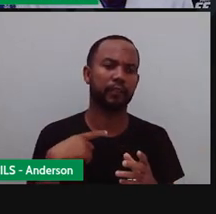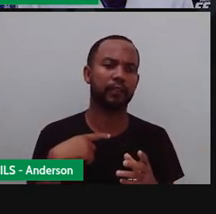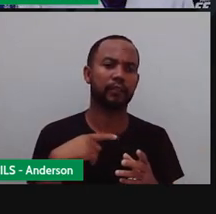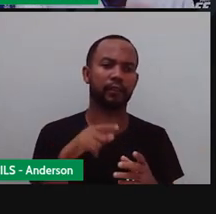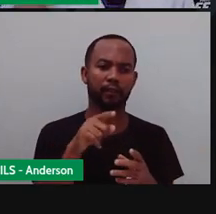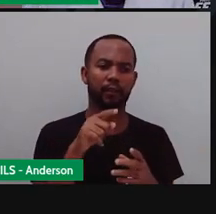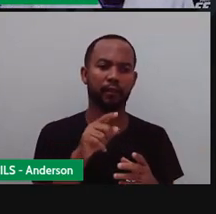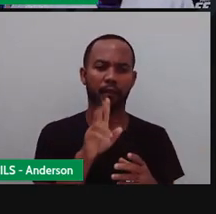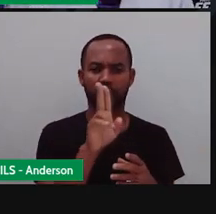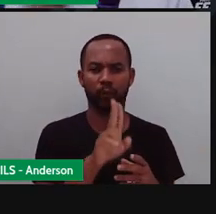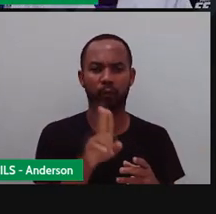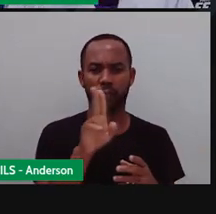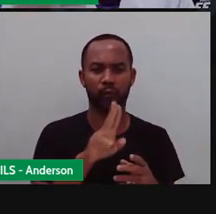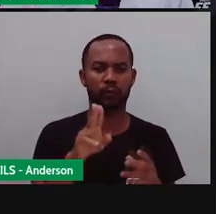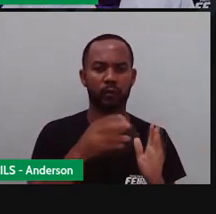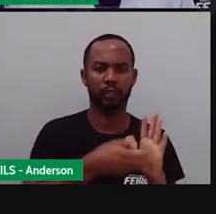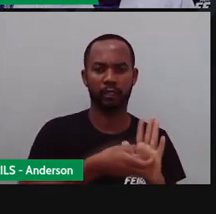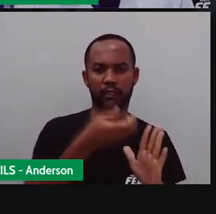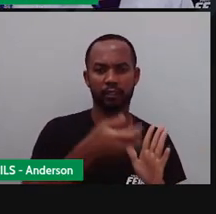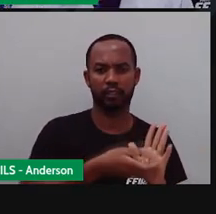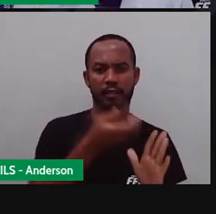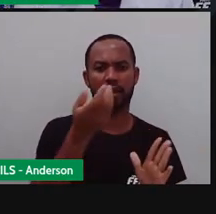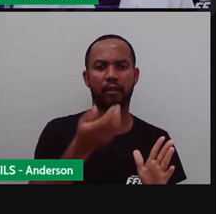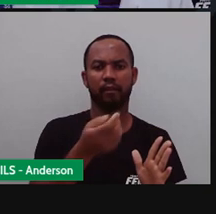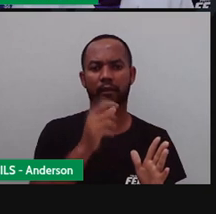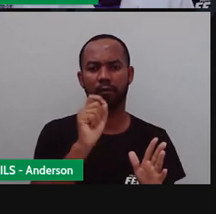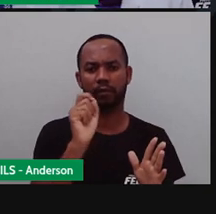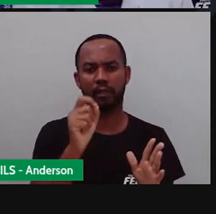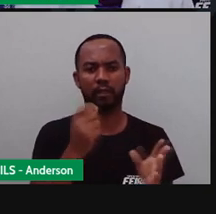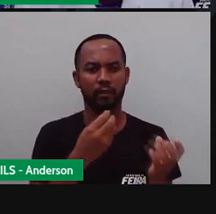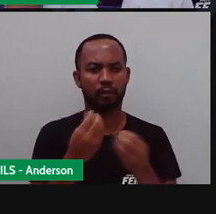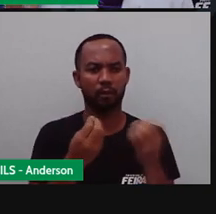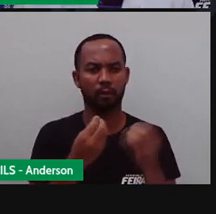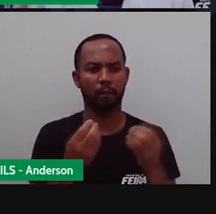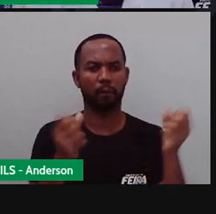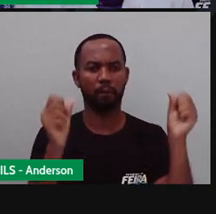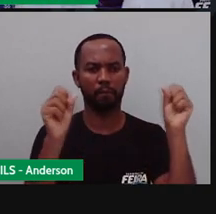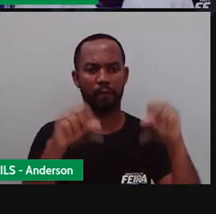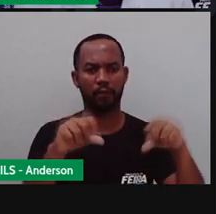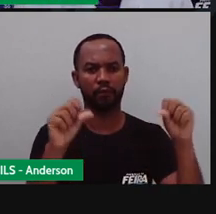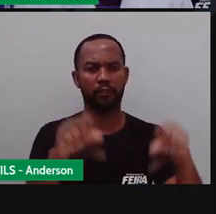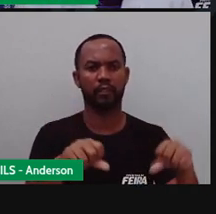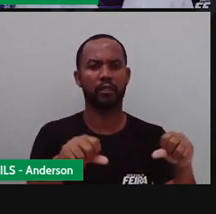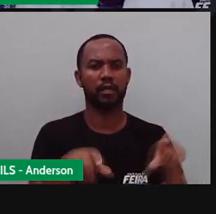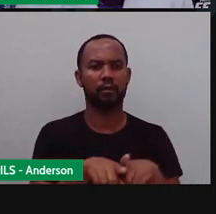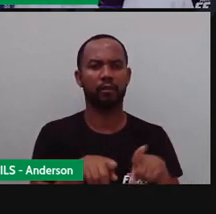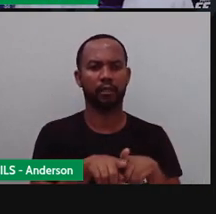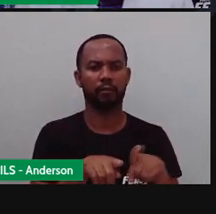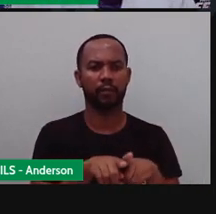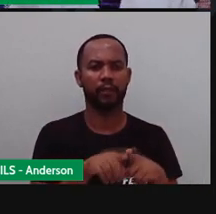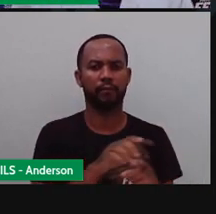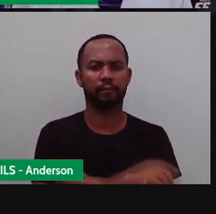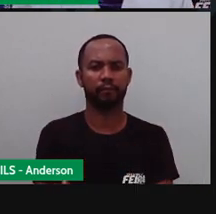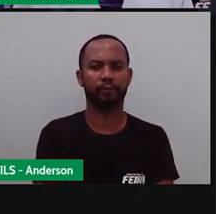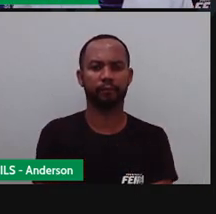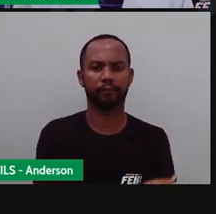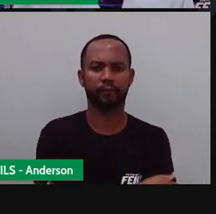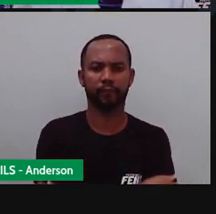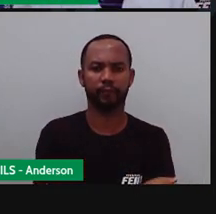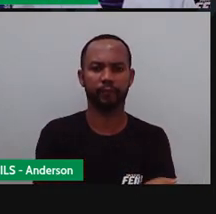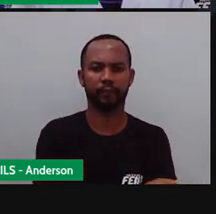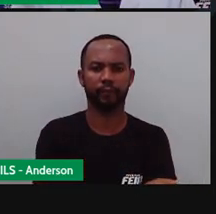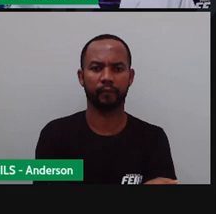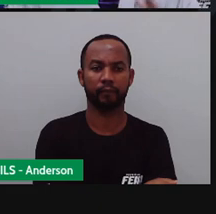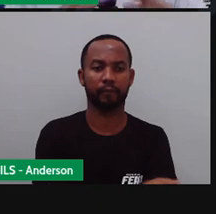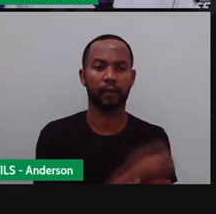do meio ambiente, e a retirada dele, a saída dele, é prejudicial ao meio ambiente, consequentemente, a quem? Ao homem, não